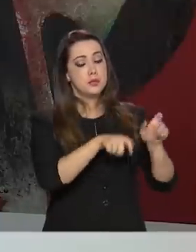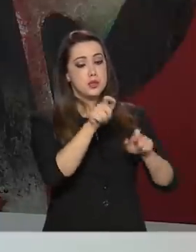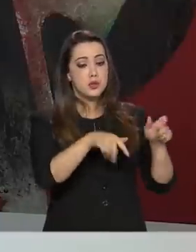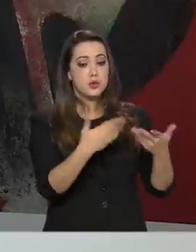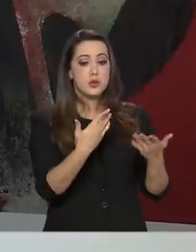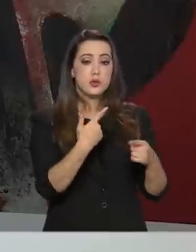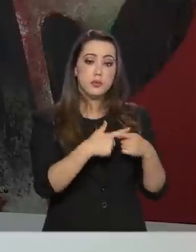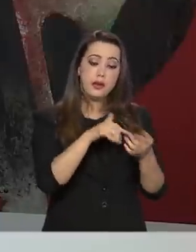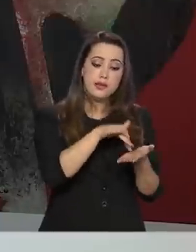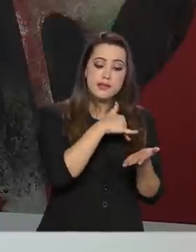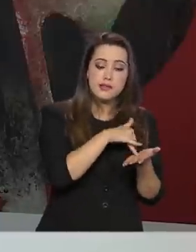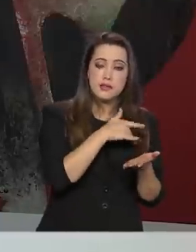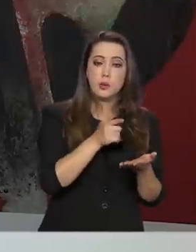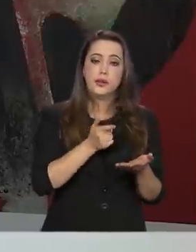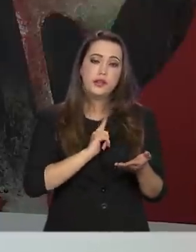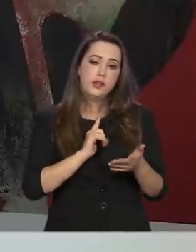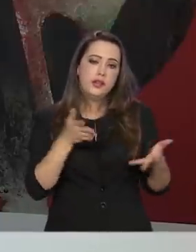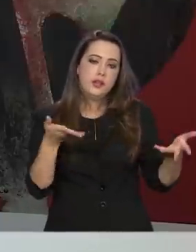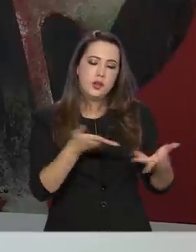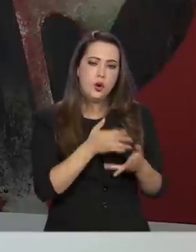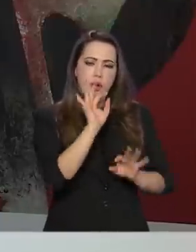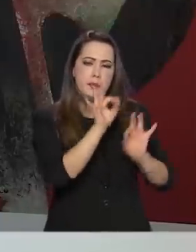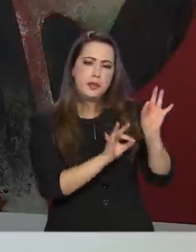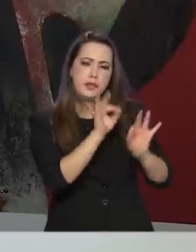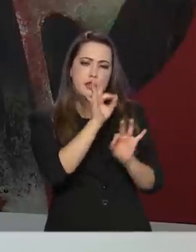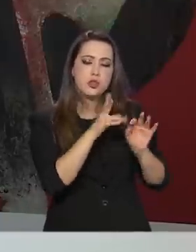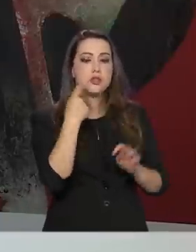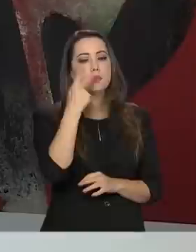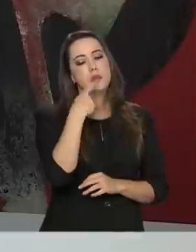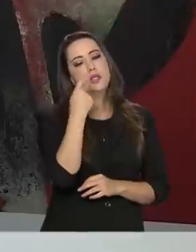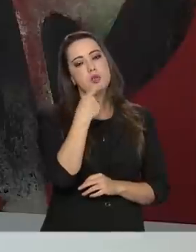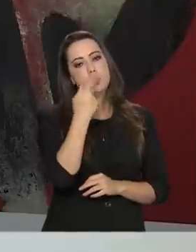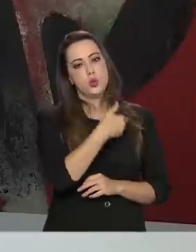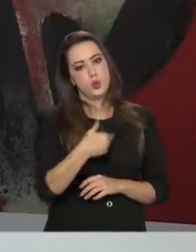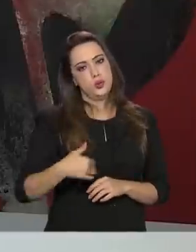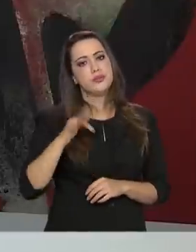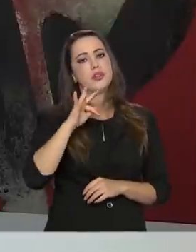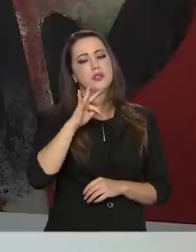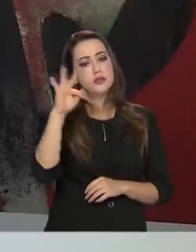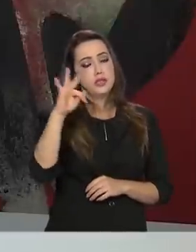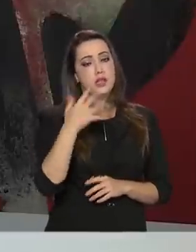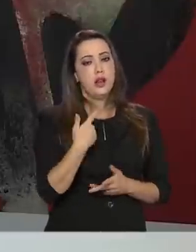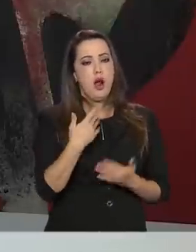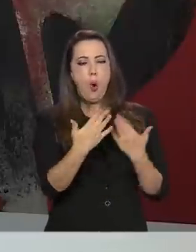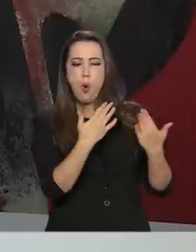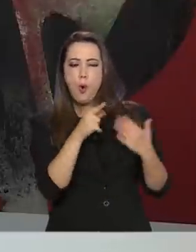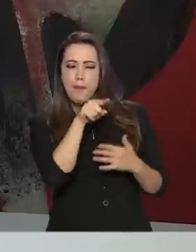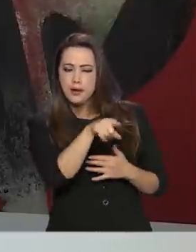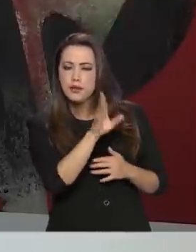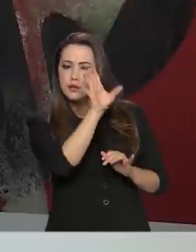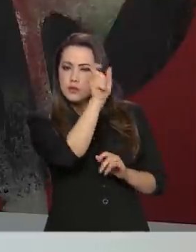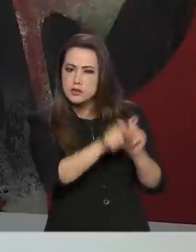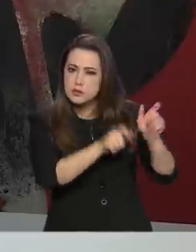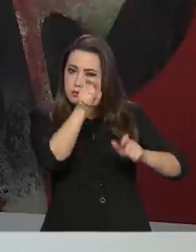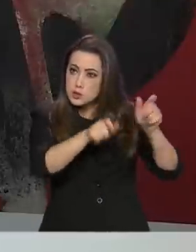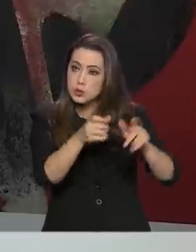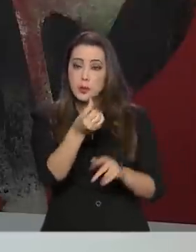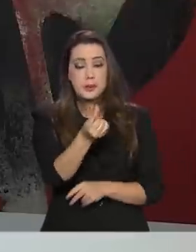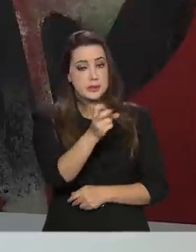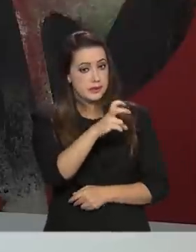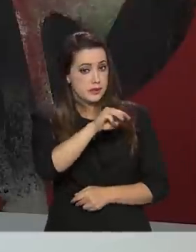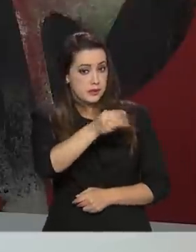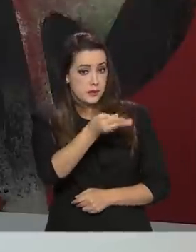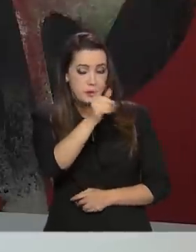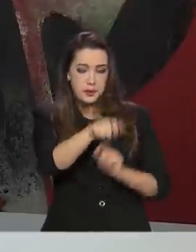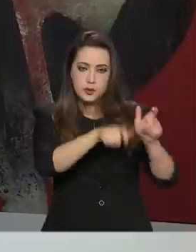partir do cadastro para o auxílio emergencial, e desenhar melhor as políticas públicas, considerando esse perfil dessas pessoas. Então, nesse ponto também foi